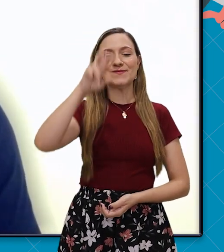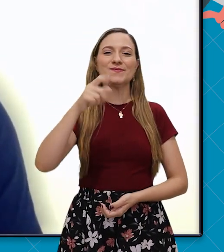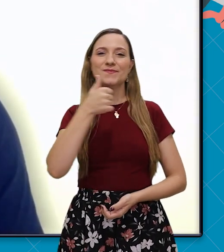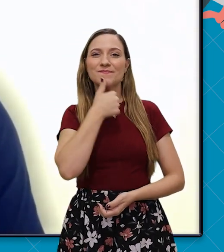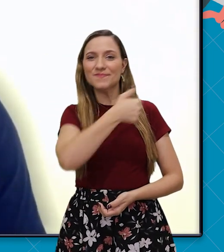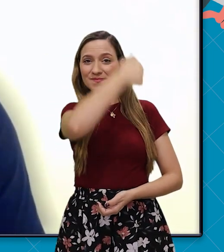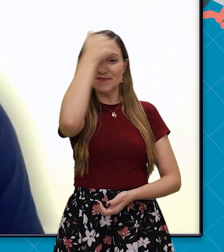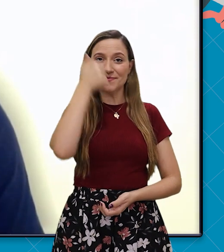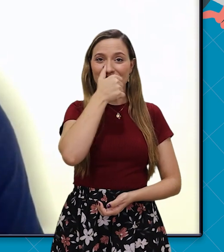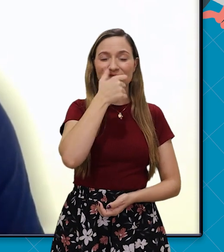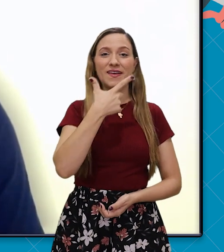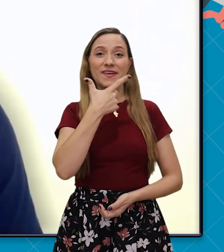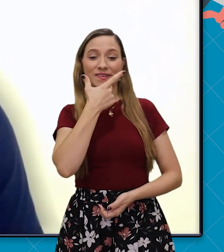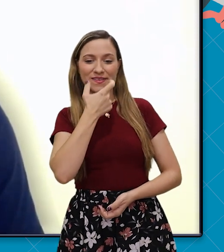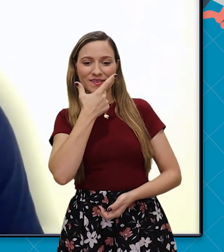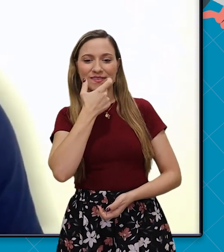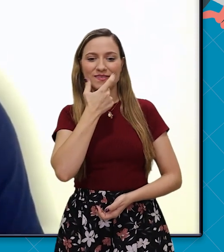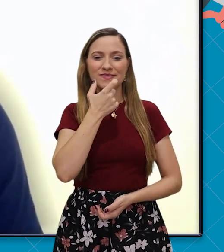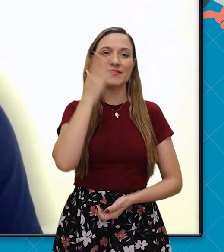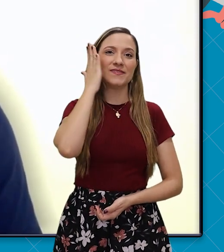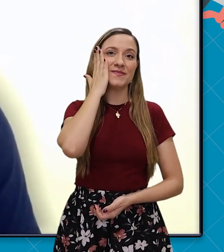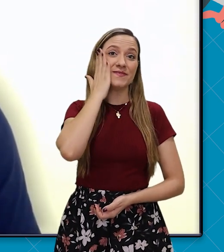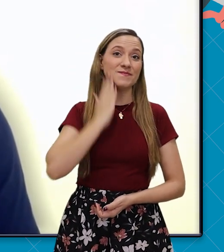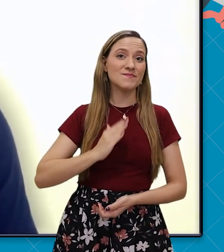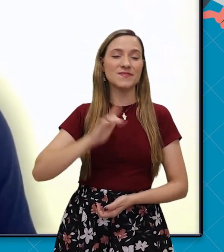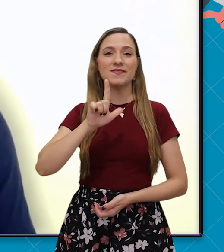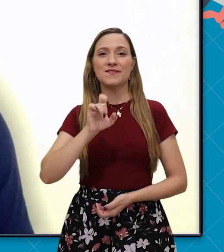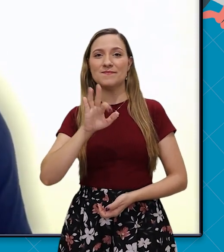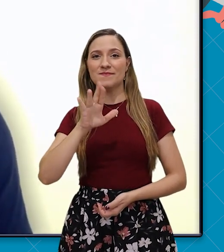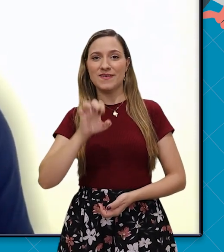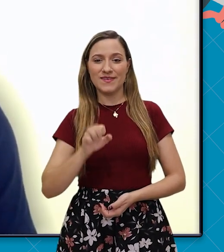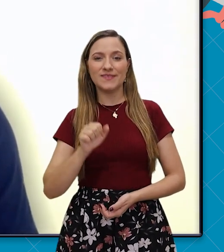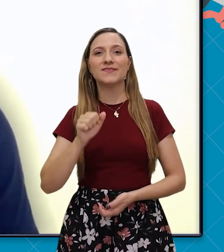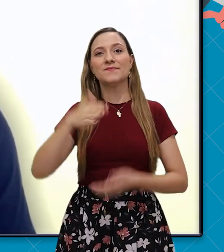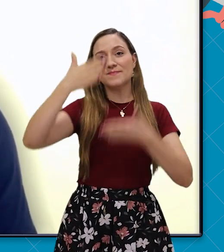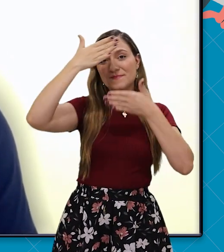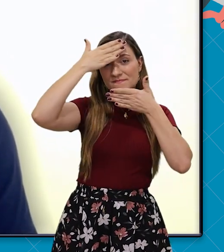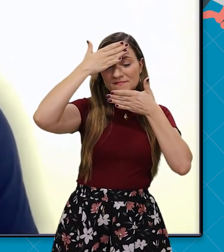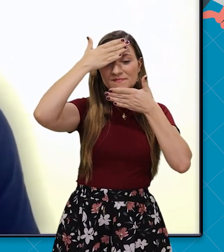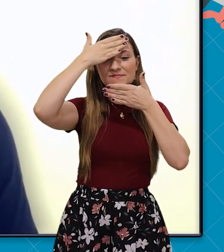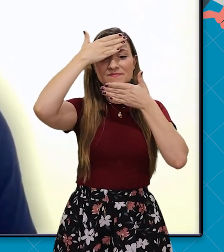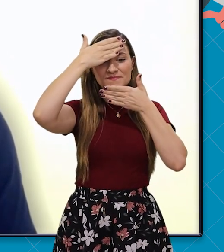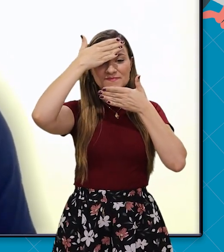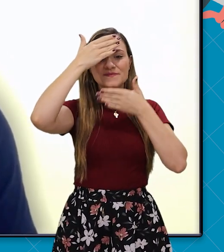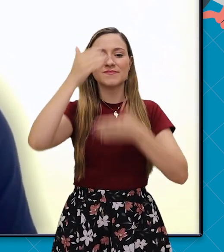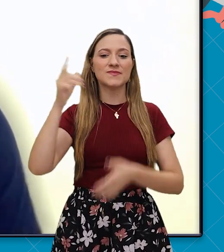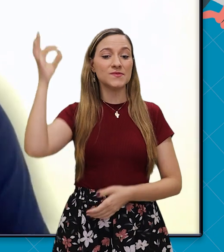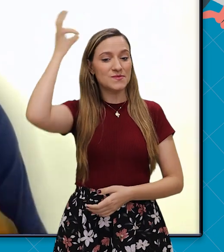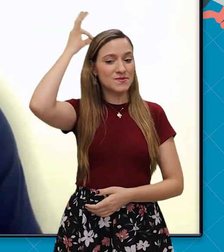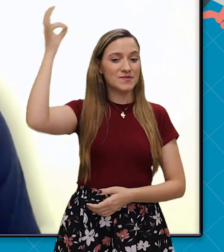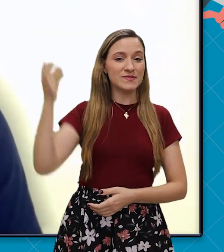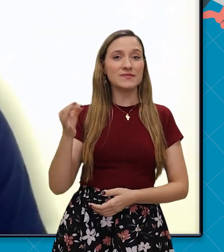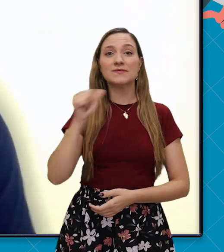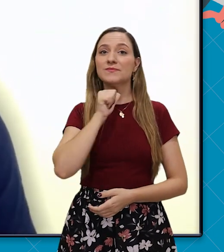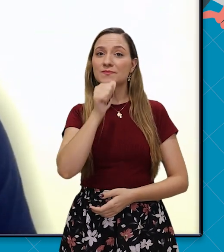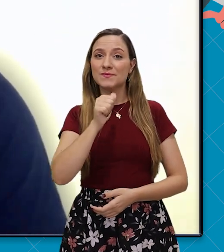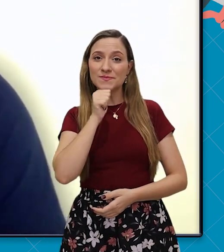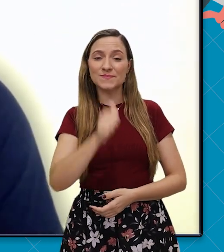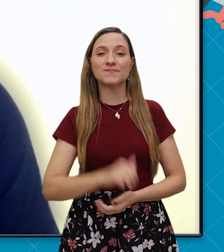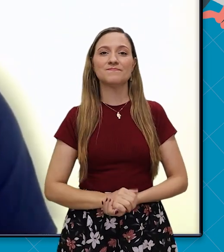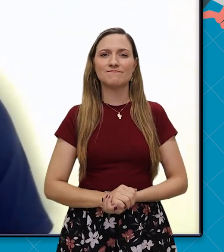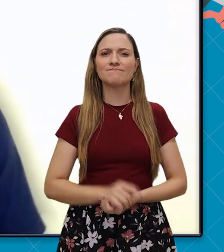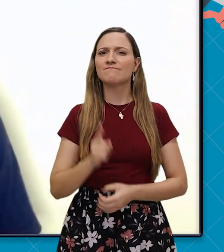Egito, Etiópia, Gana, Libéria, Líbia, Marrocos, Tunísia e Sudão.